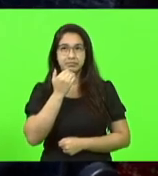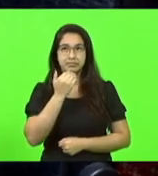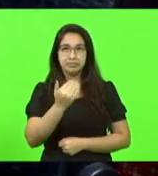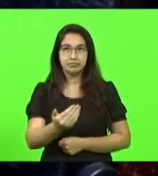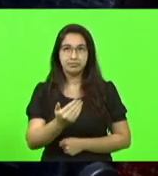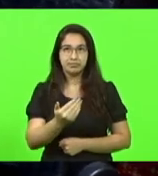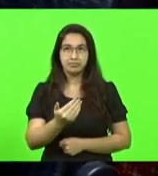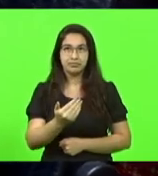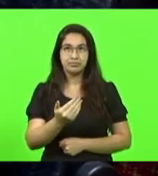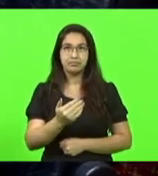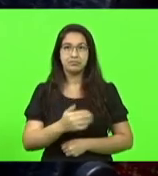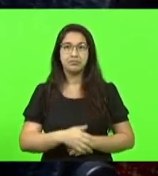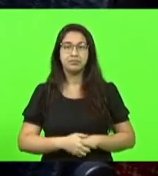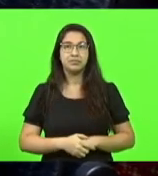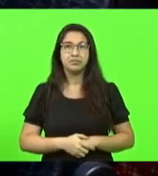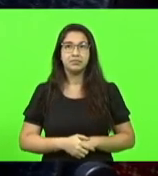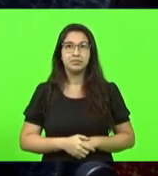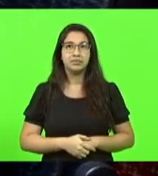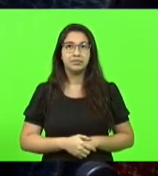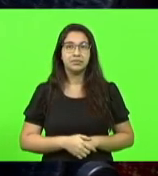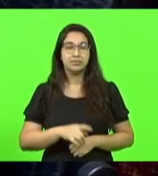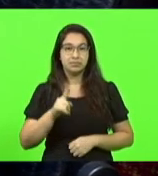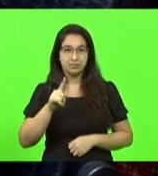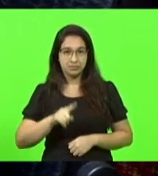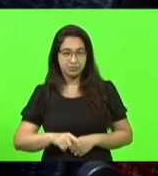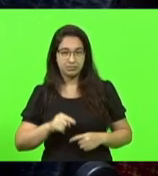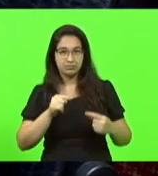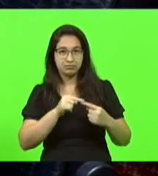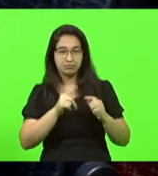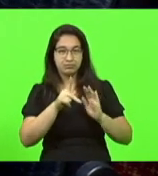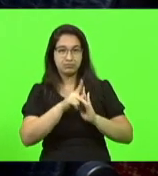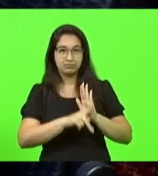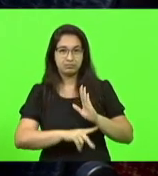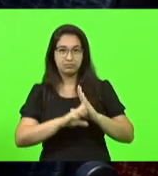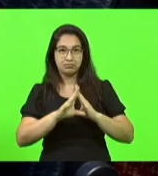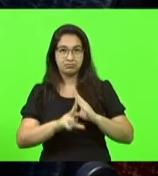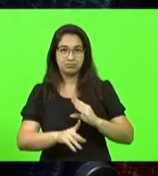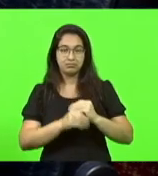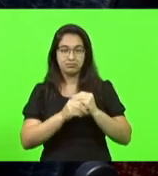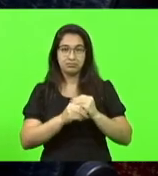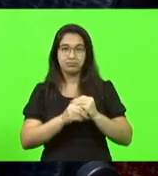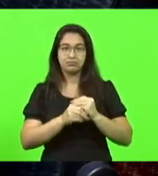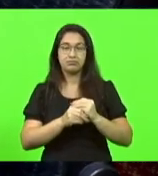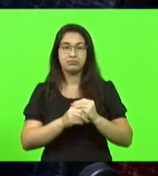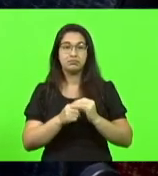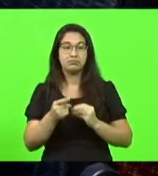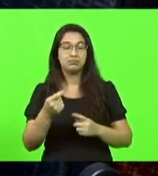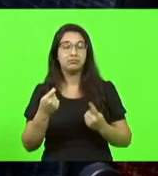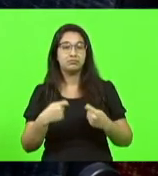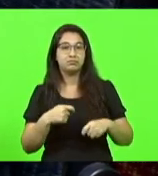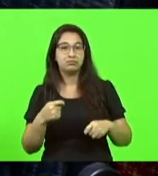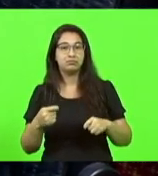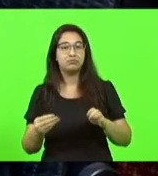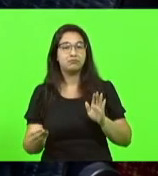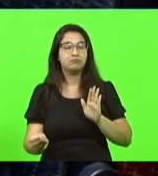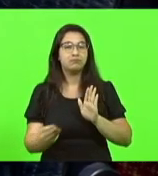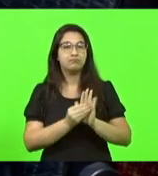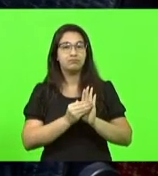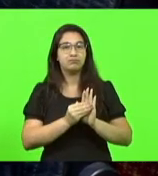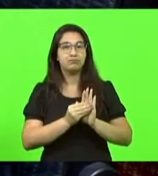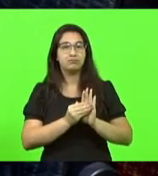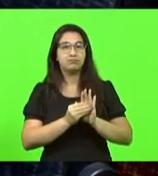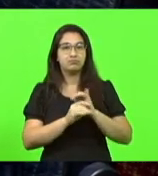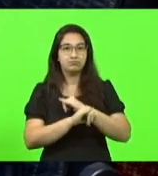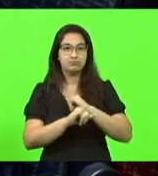que verbal, como se trata de um projeto de lei complementar, e ele tem que entrar em publicação ainda